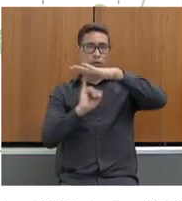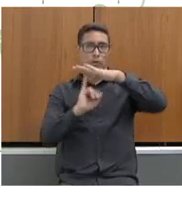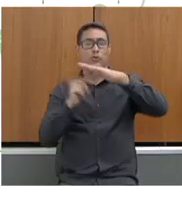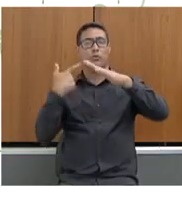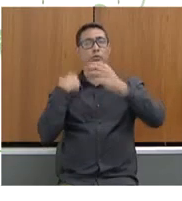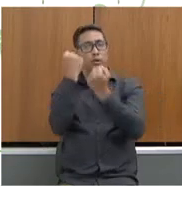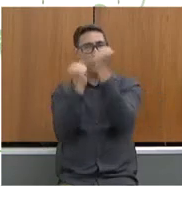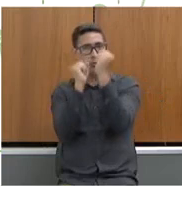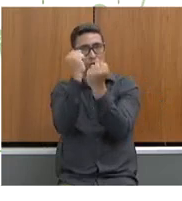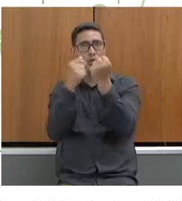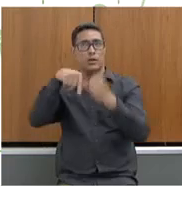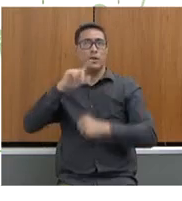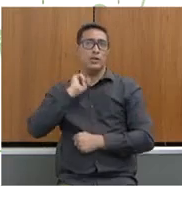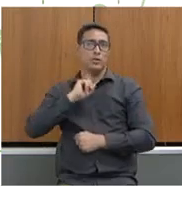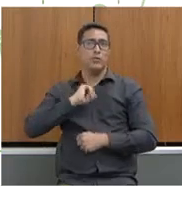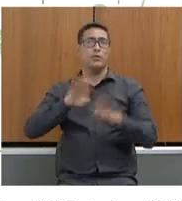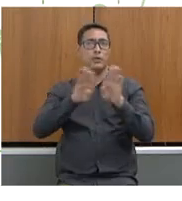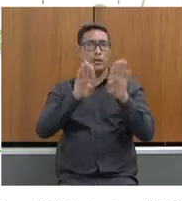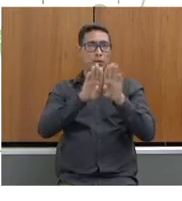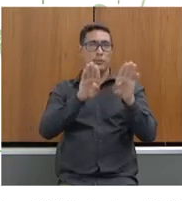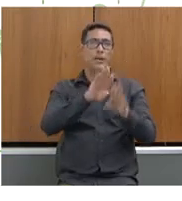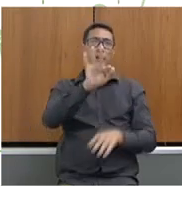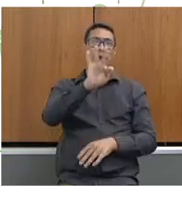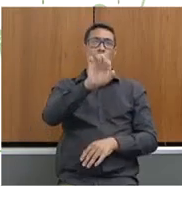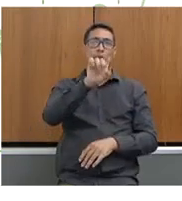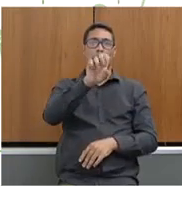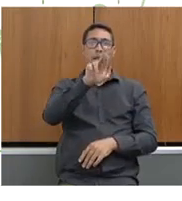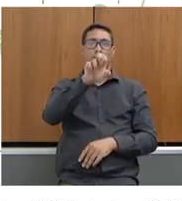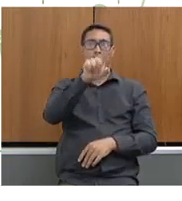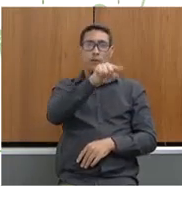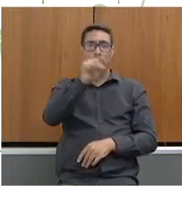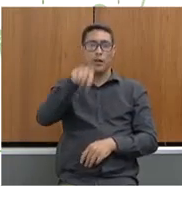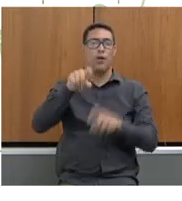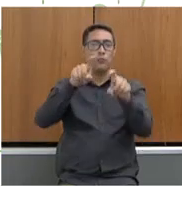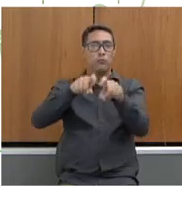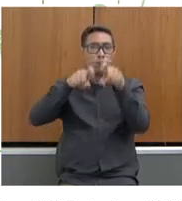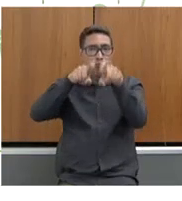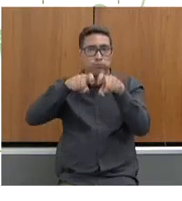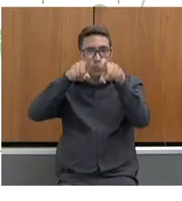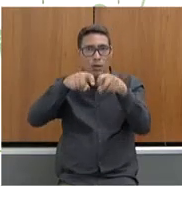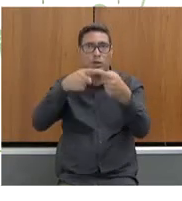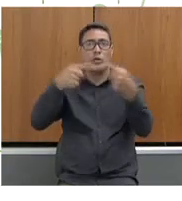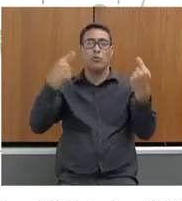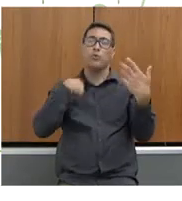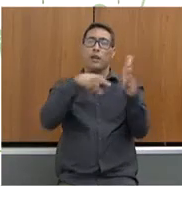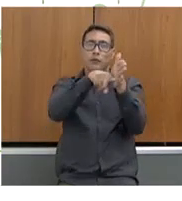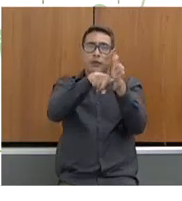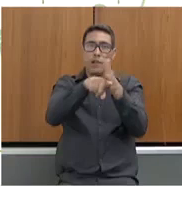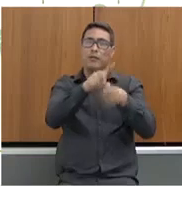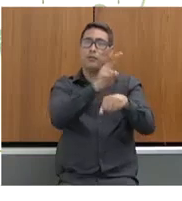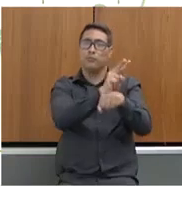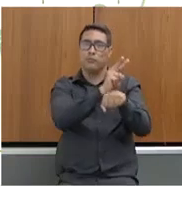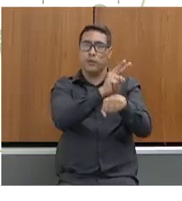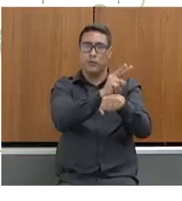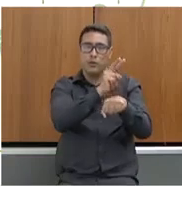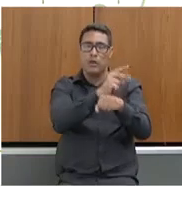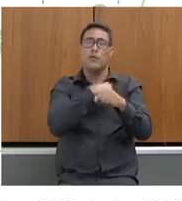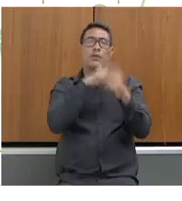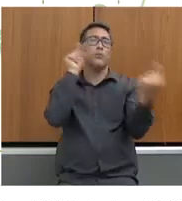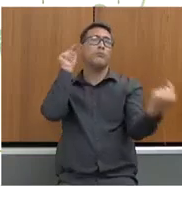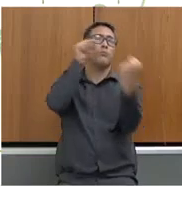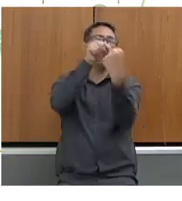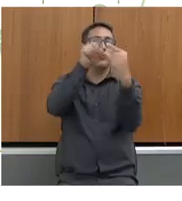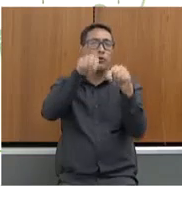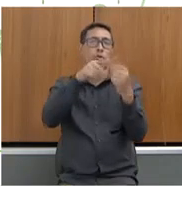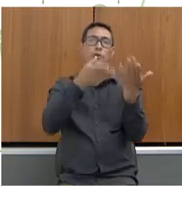e agora inicia também com a Federação da Agricultura, que é um programa de fiscalização preventiva, que tem um foco em